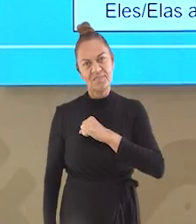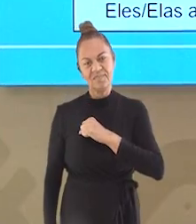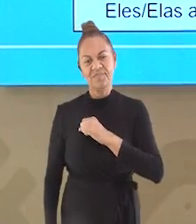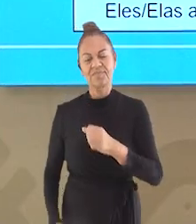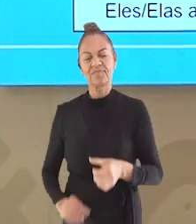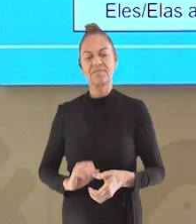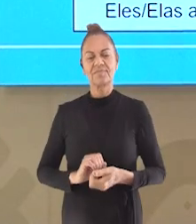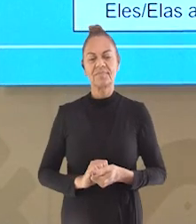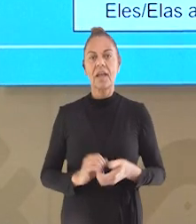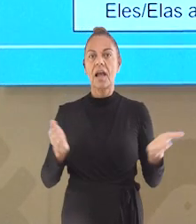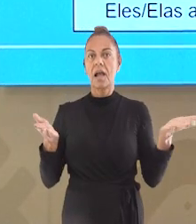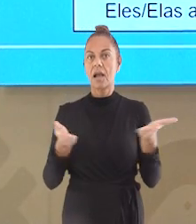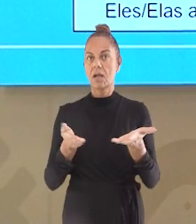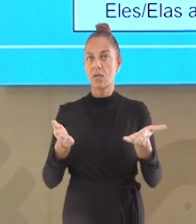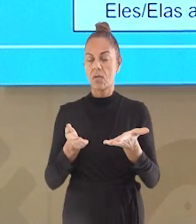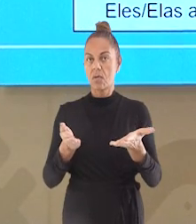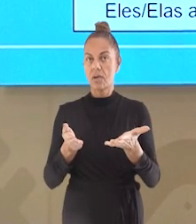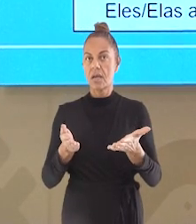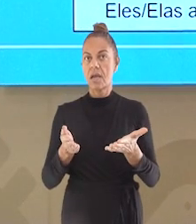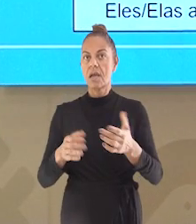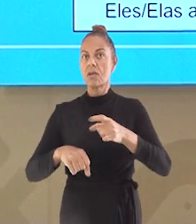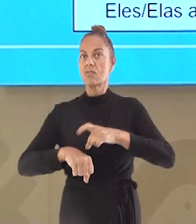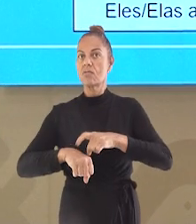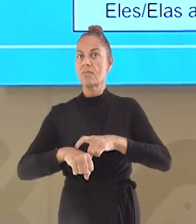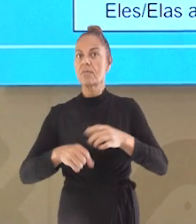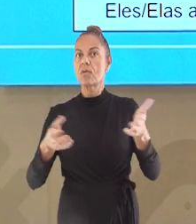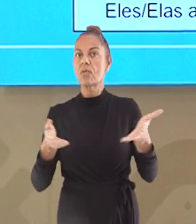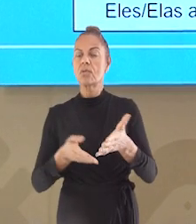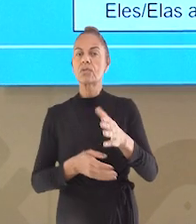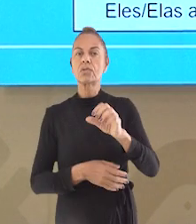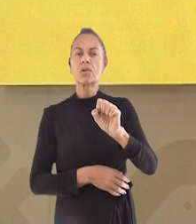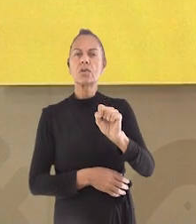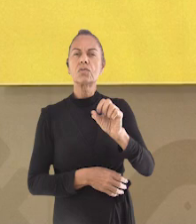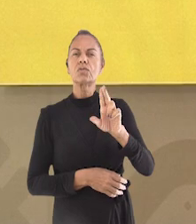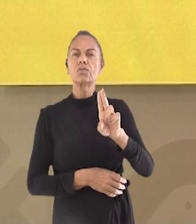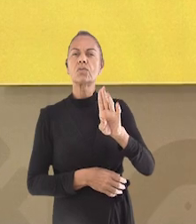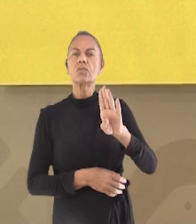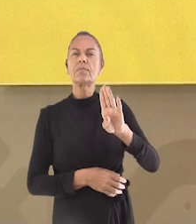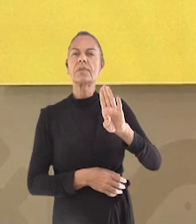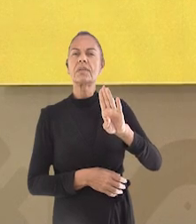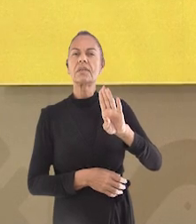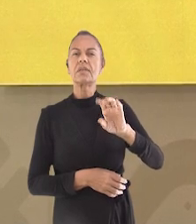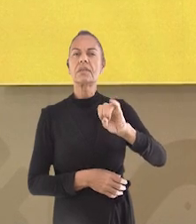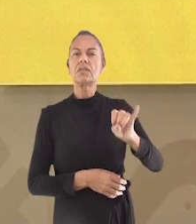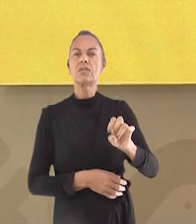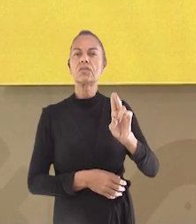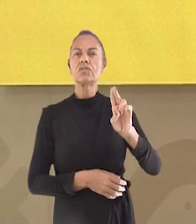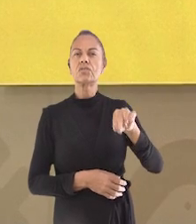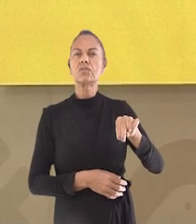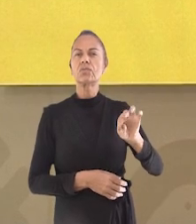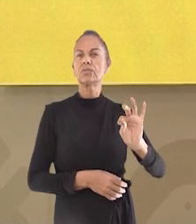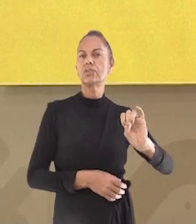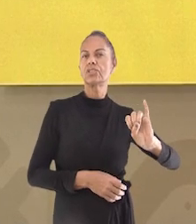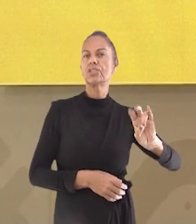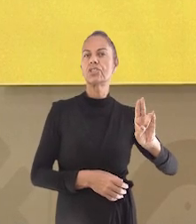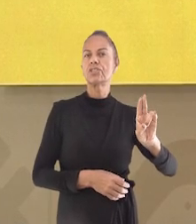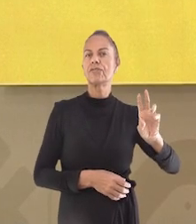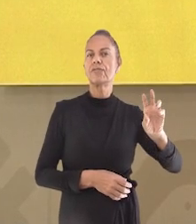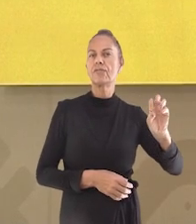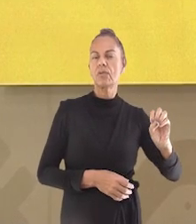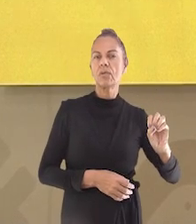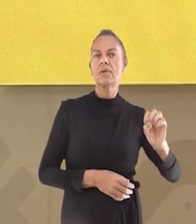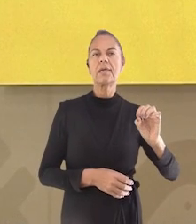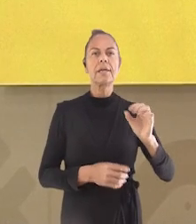Agora veja como fica no presente do subjuntivo. O presente do subjuntivo é um tempo verbal usado para